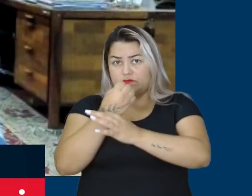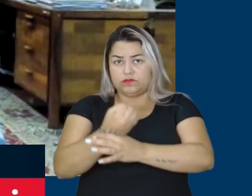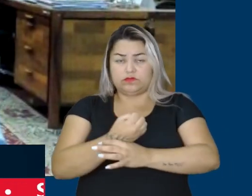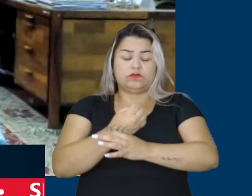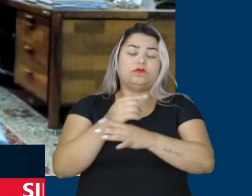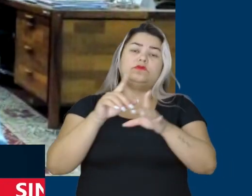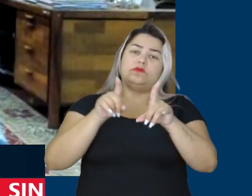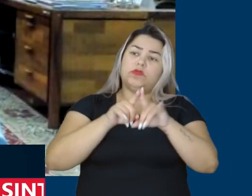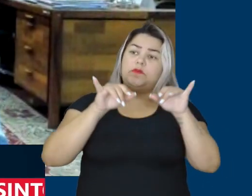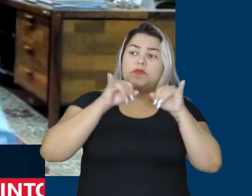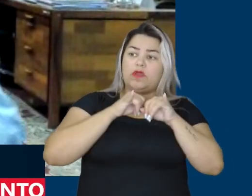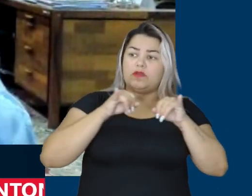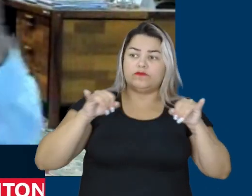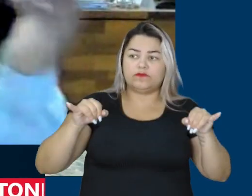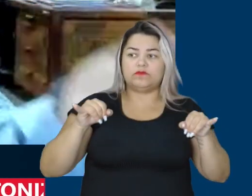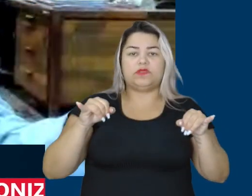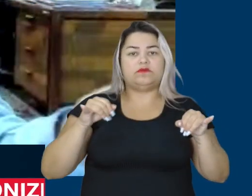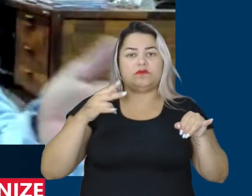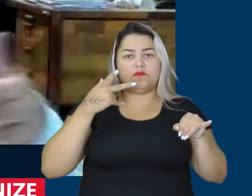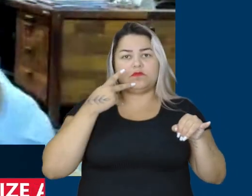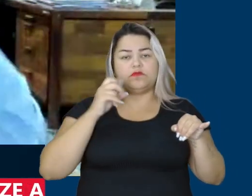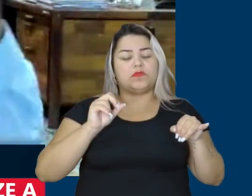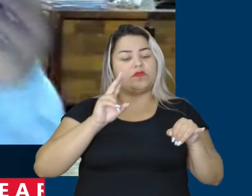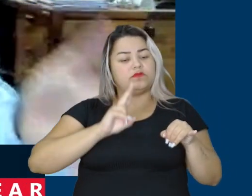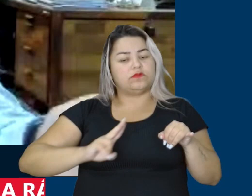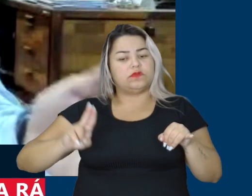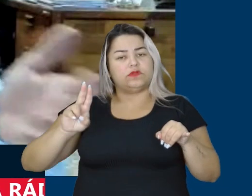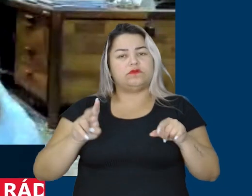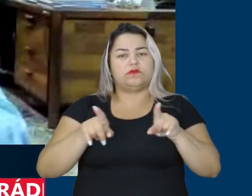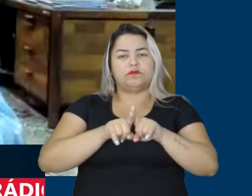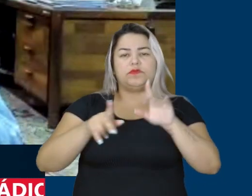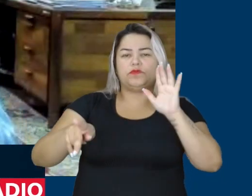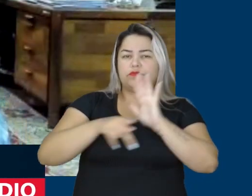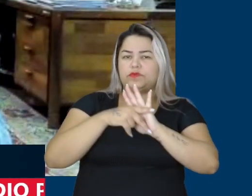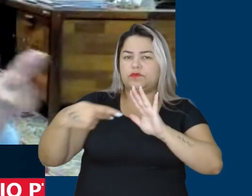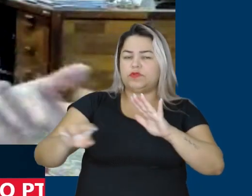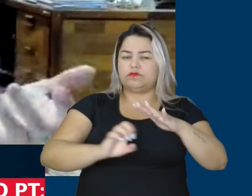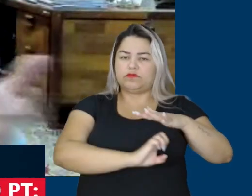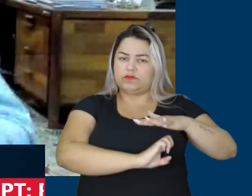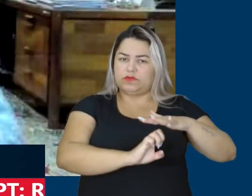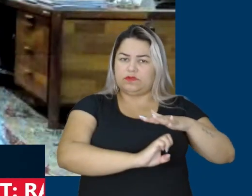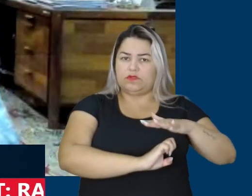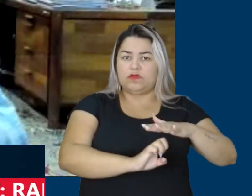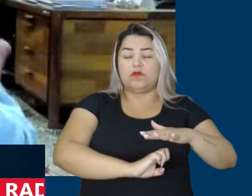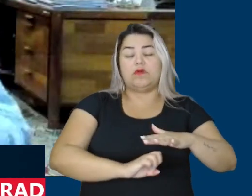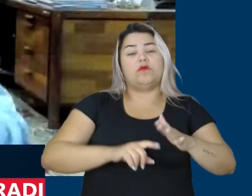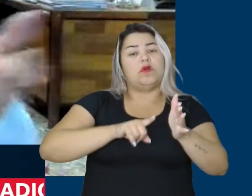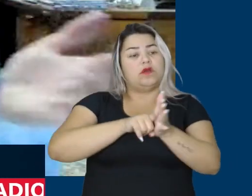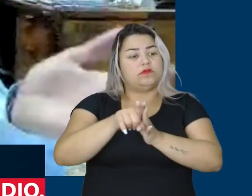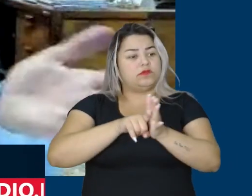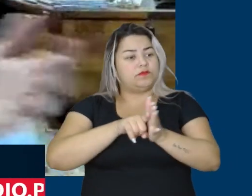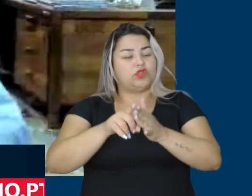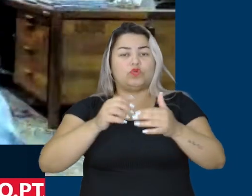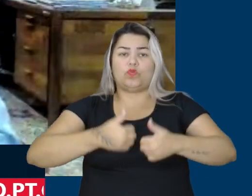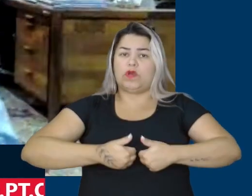Segurança da informação para as universidades, para as próprias empresas, para uma análise de qualidade do mercado de